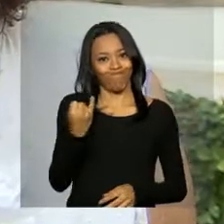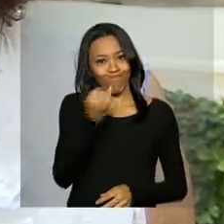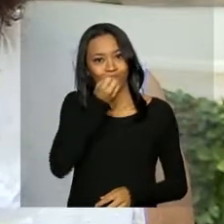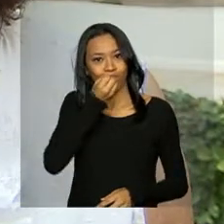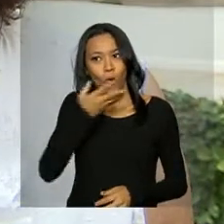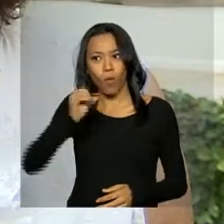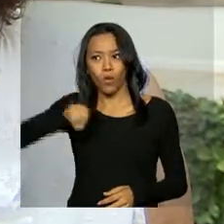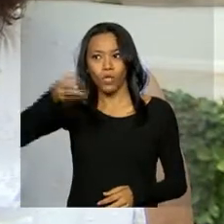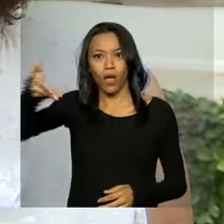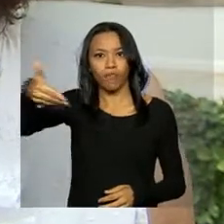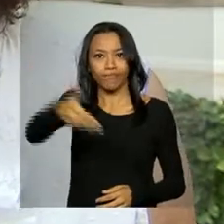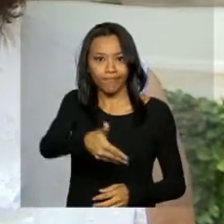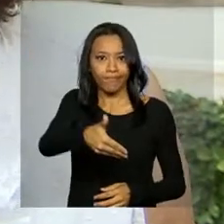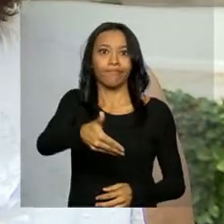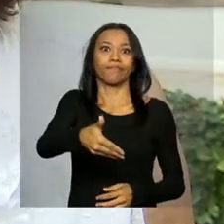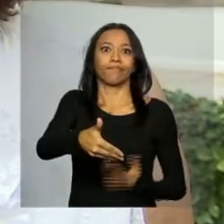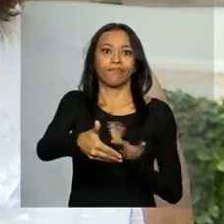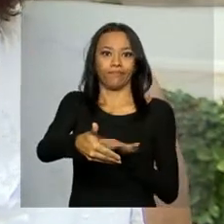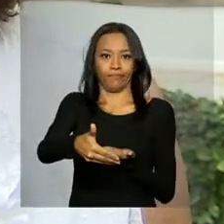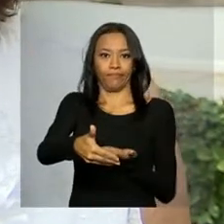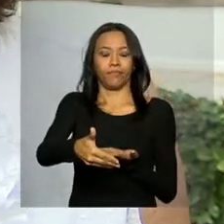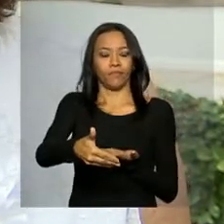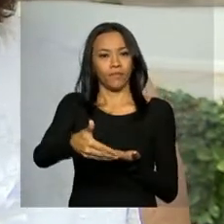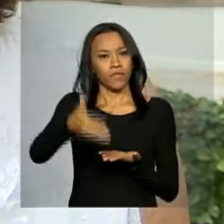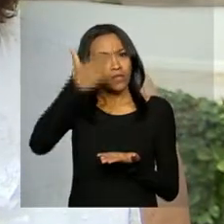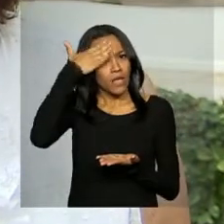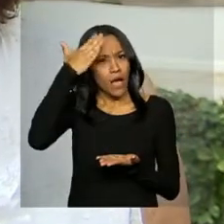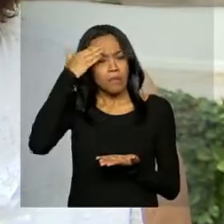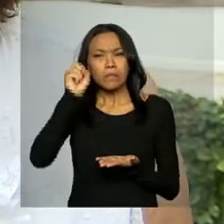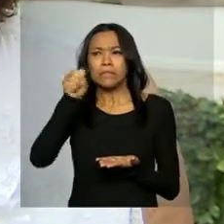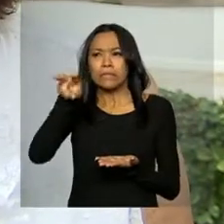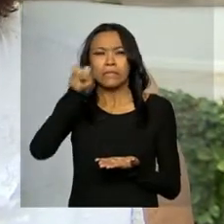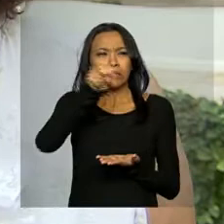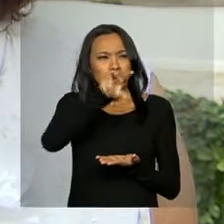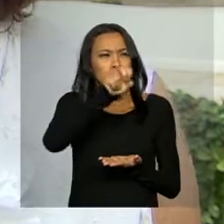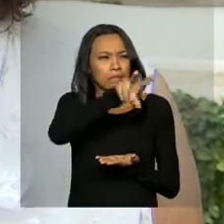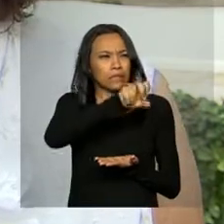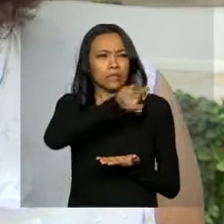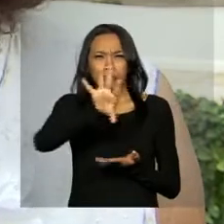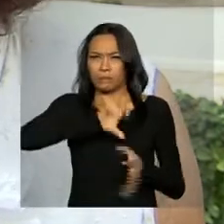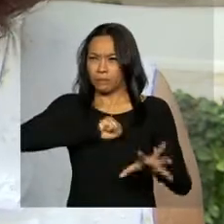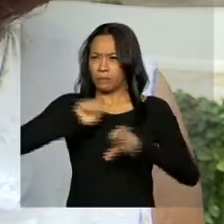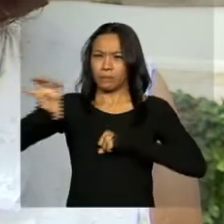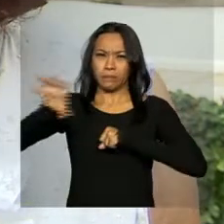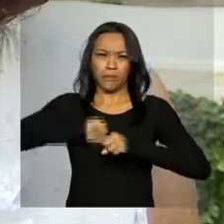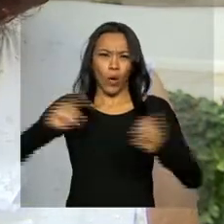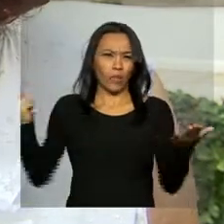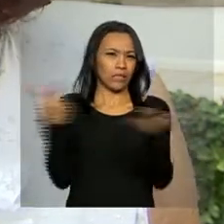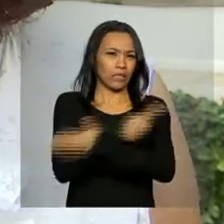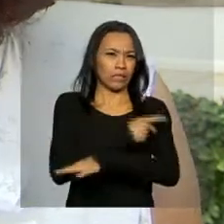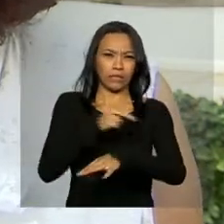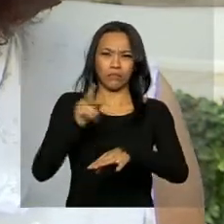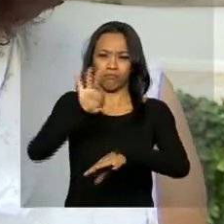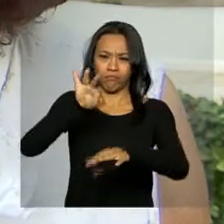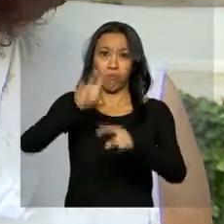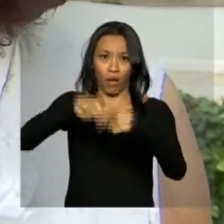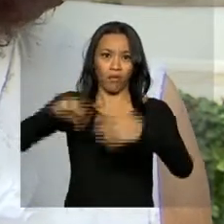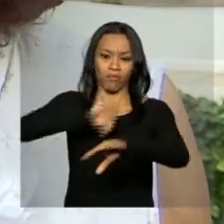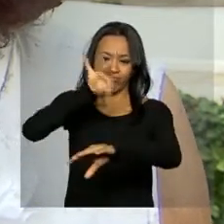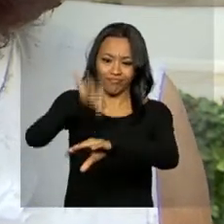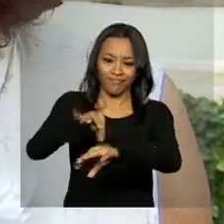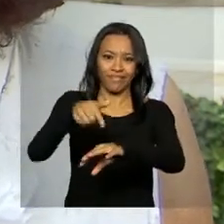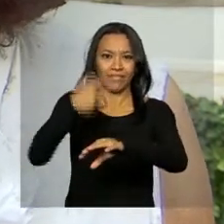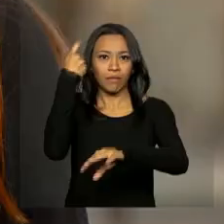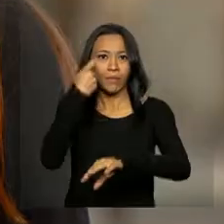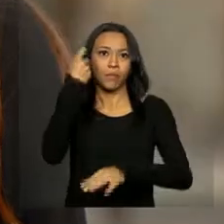as contaminações e as consequências e a gente fica